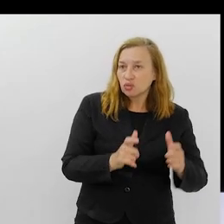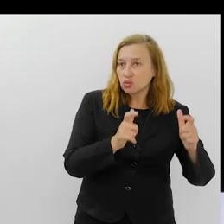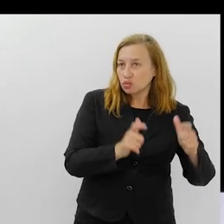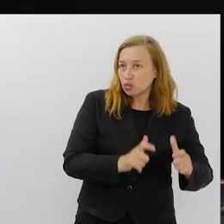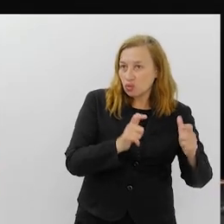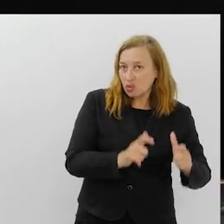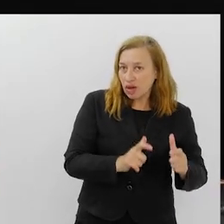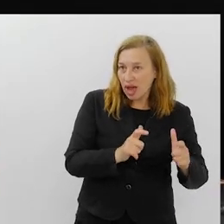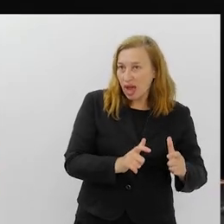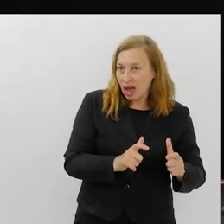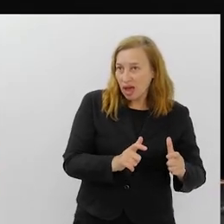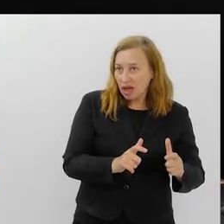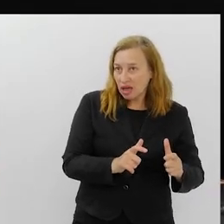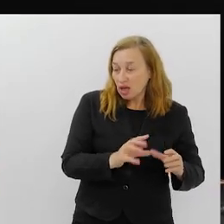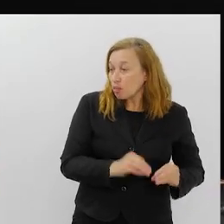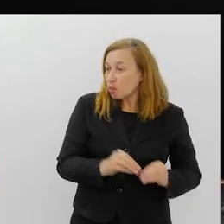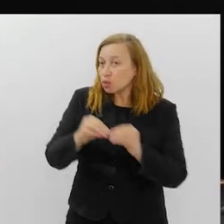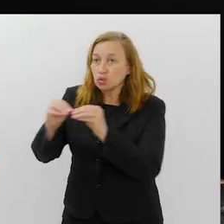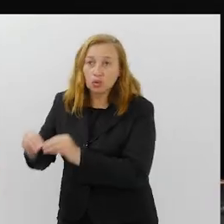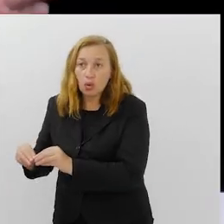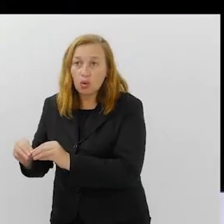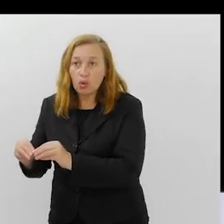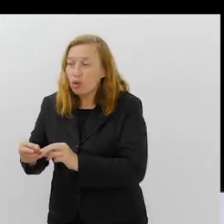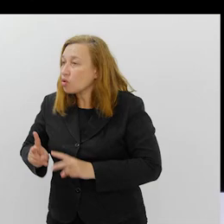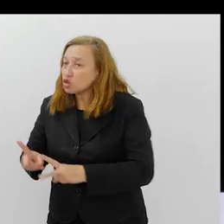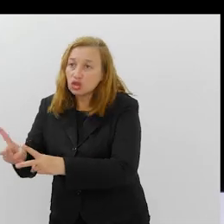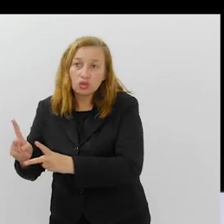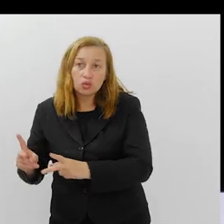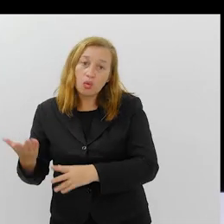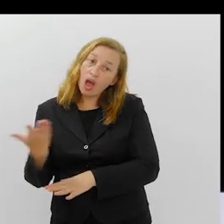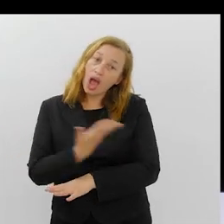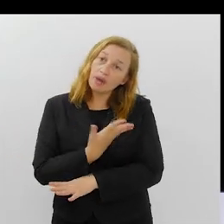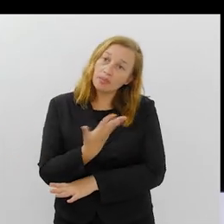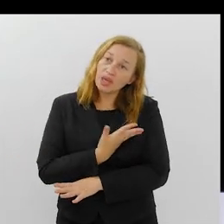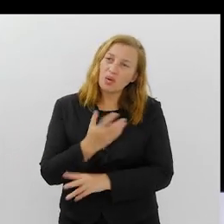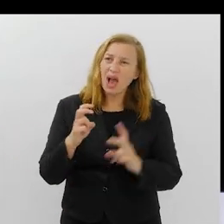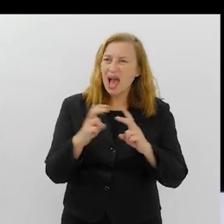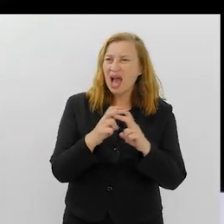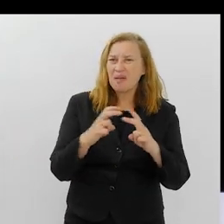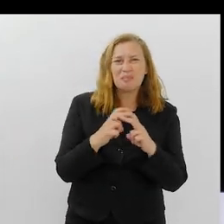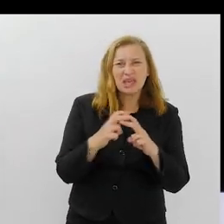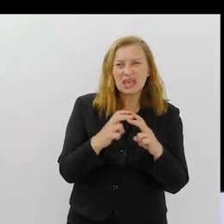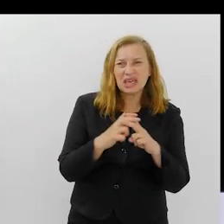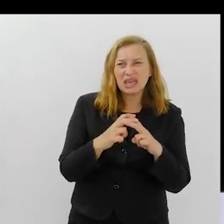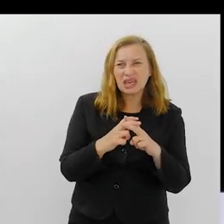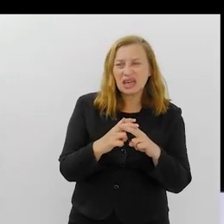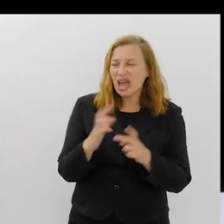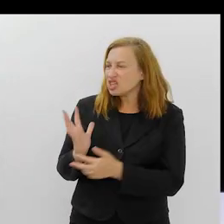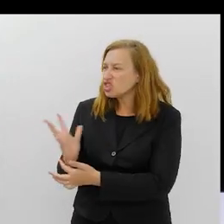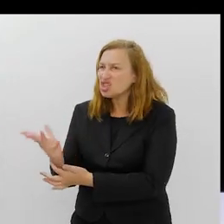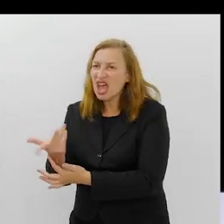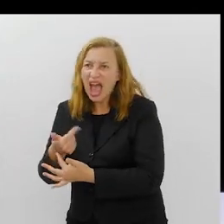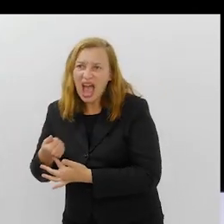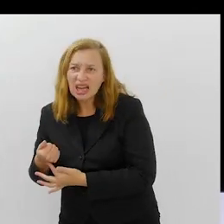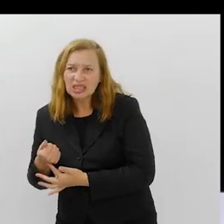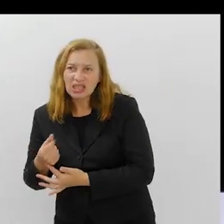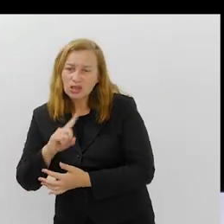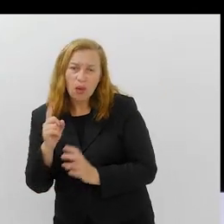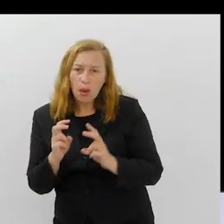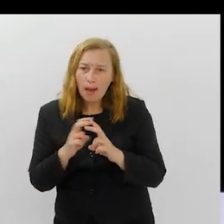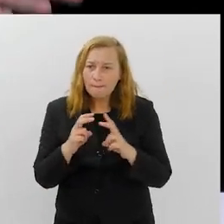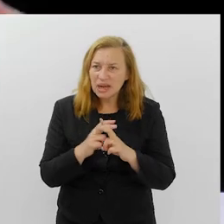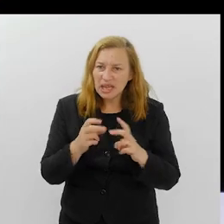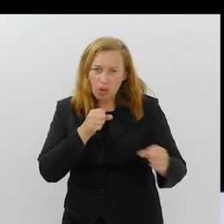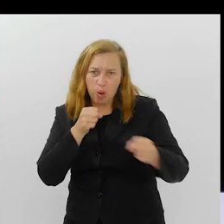alegoria. Então, por quê? Porque são criadores e a briga dos carnavaleses é uma briga de arte. Não é uma briga